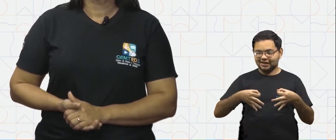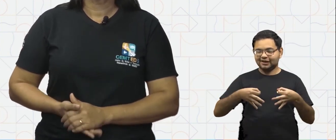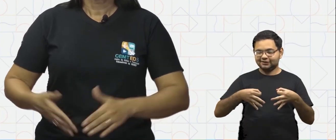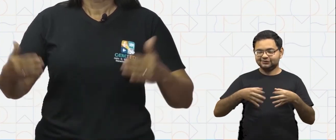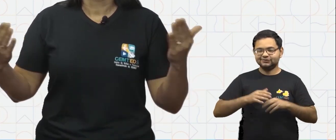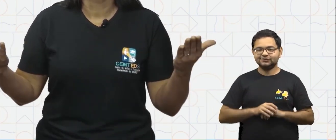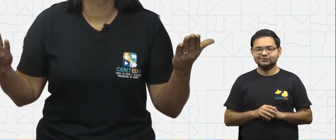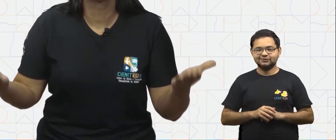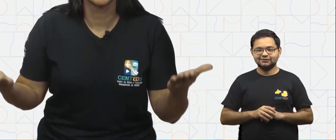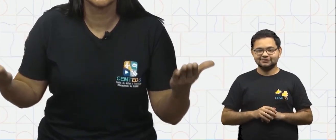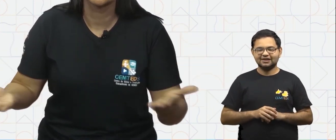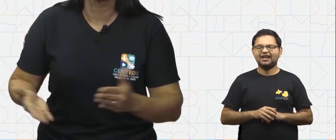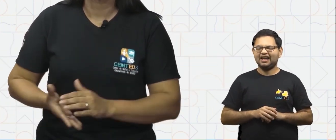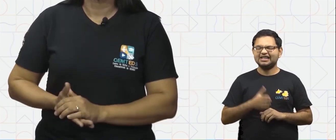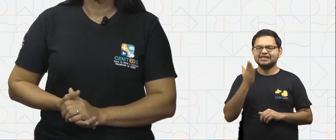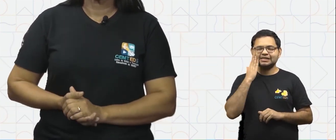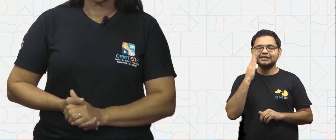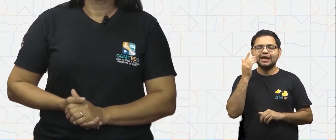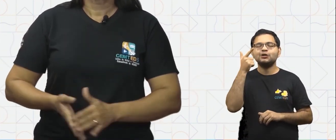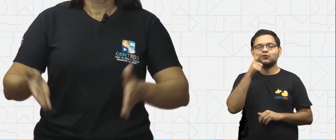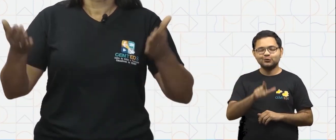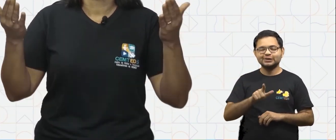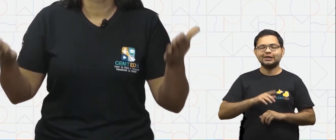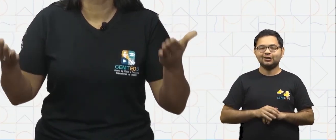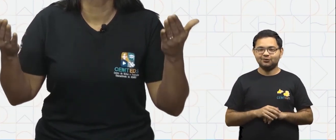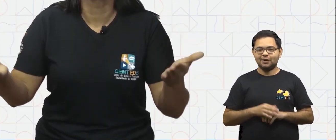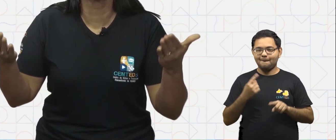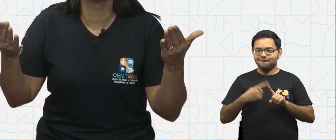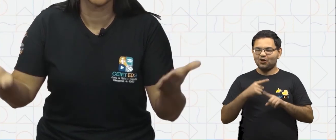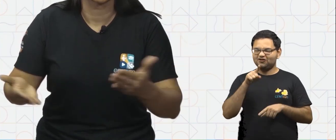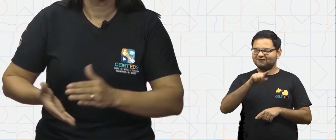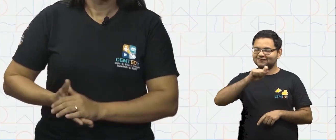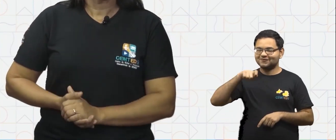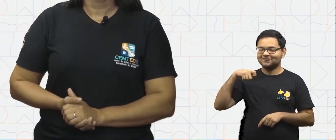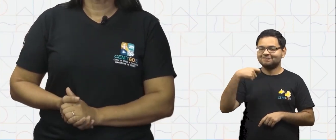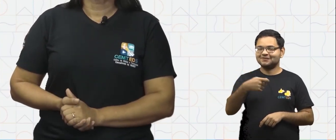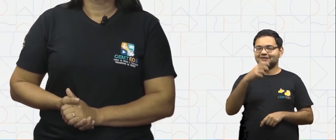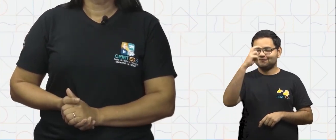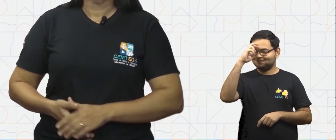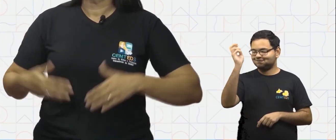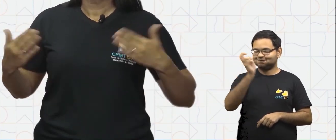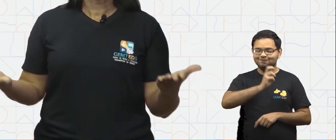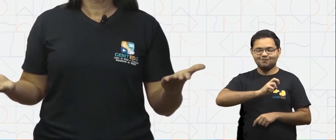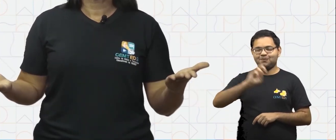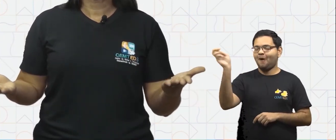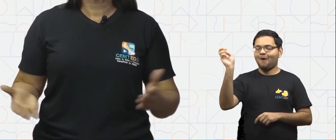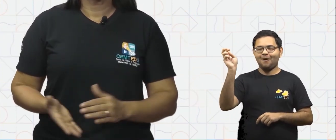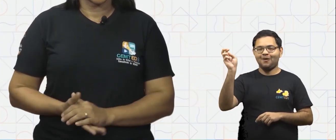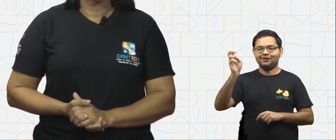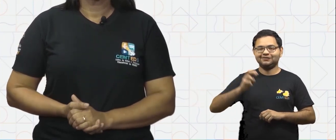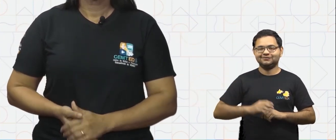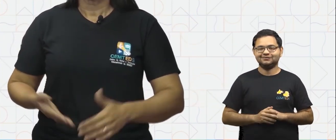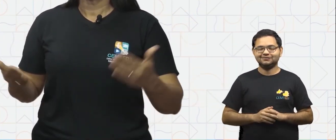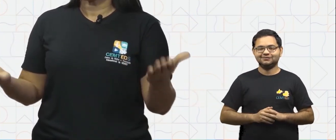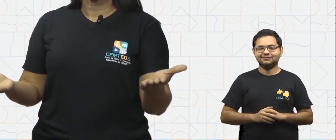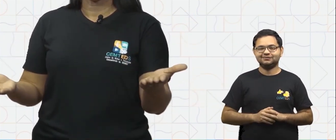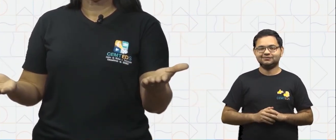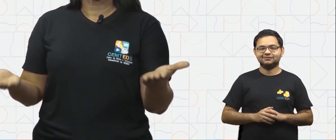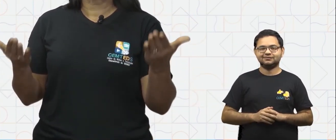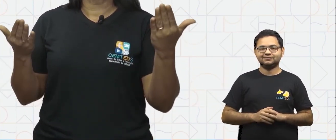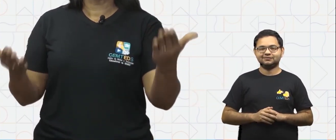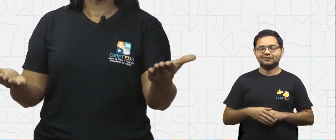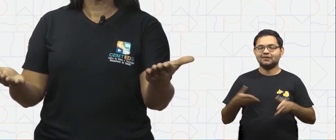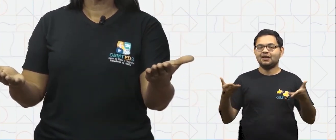de hoje? Eu tenho certeza que sim, porque você é meu aluno nota 10. E